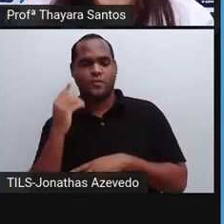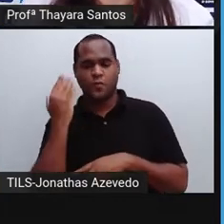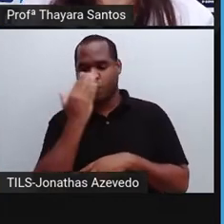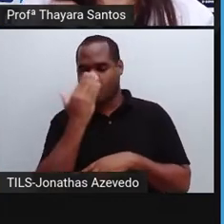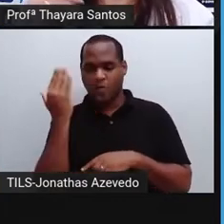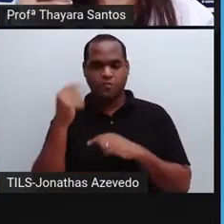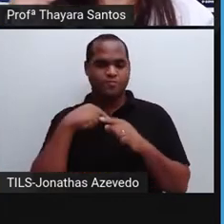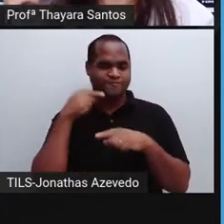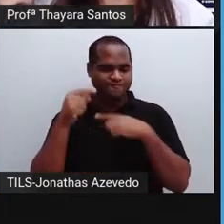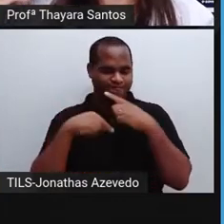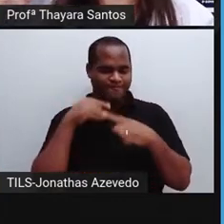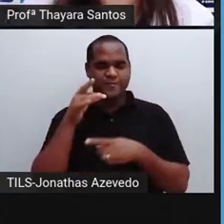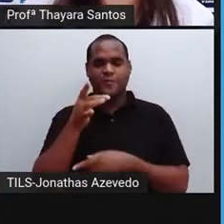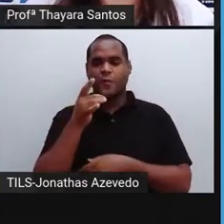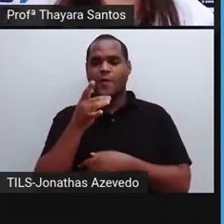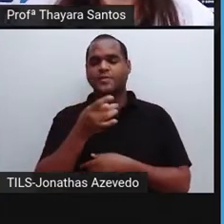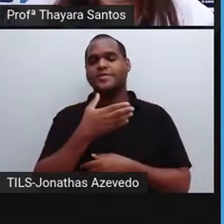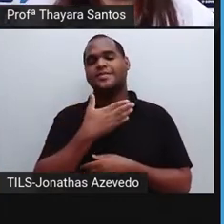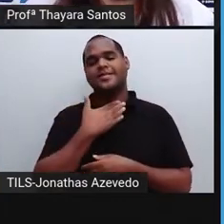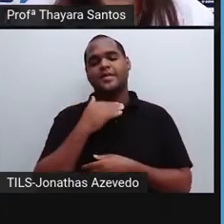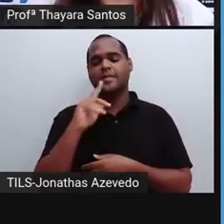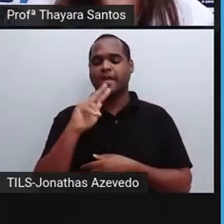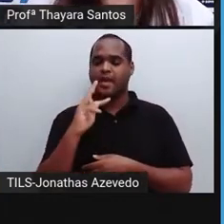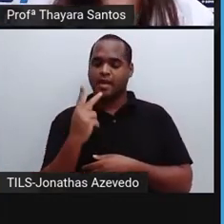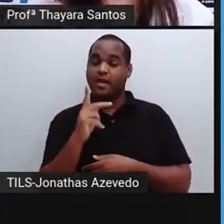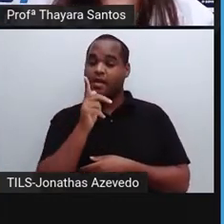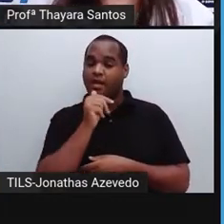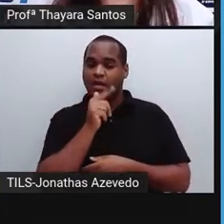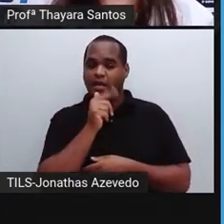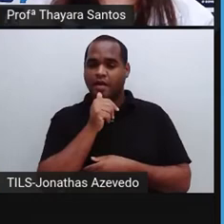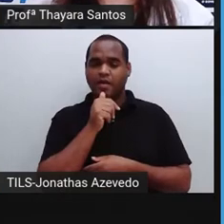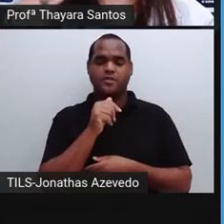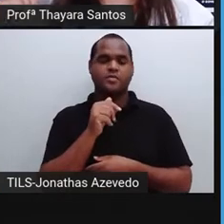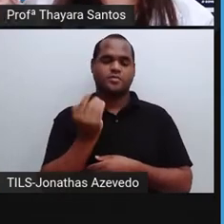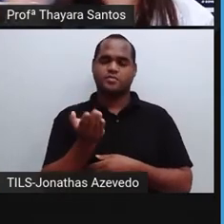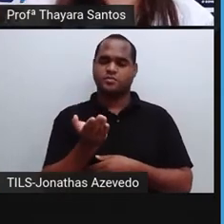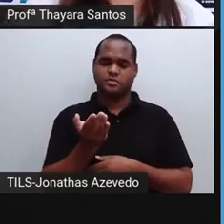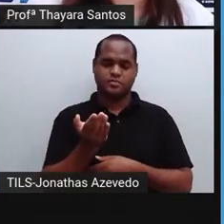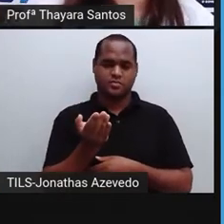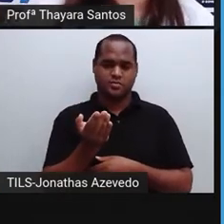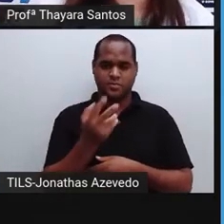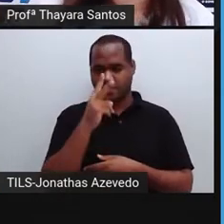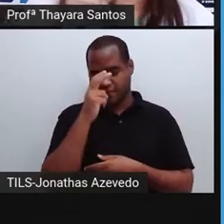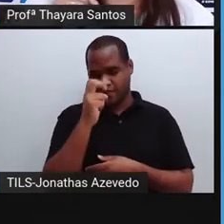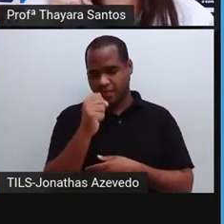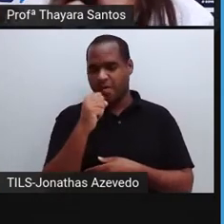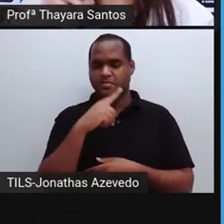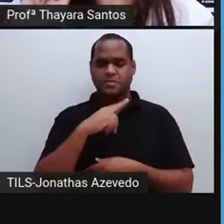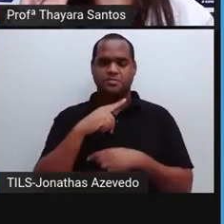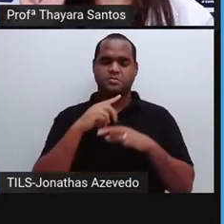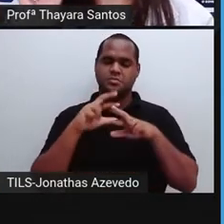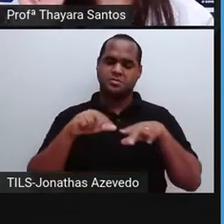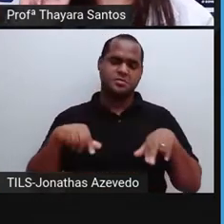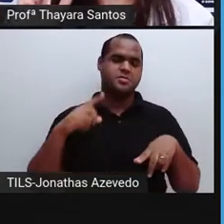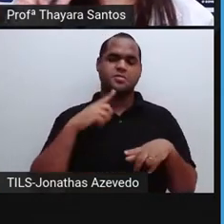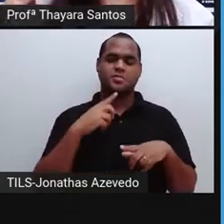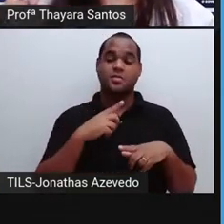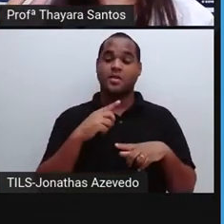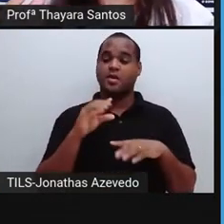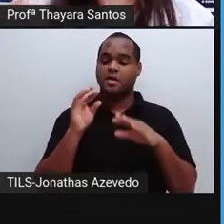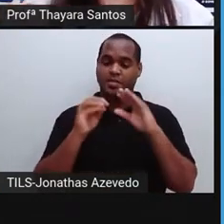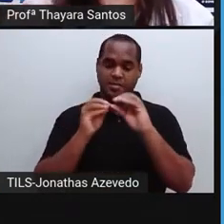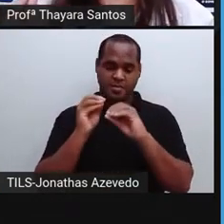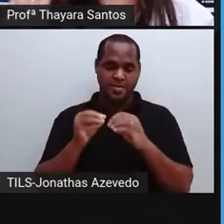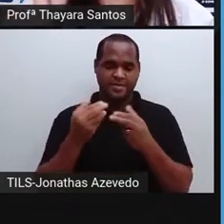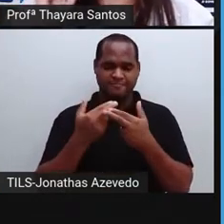incolor. Às vezes, ele bota também pH da água, que é o potencial hidrogênio iônico. Então, ela coloca